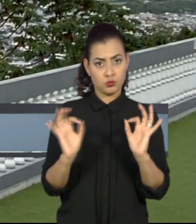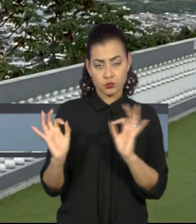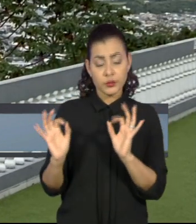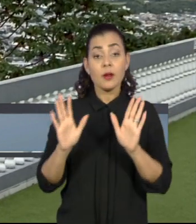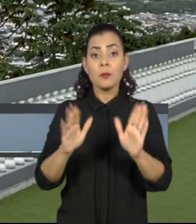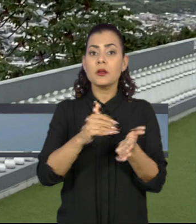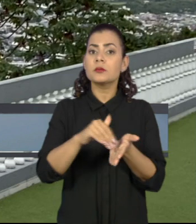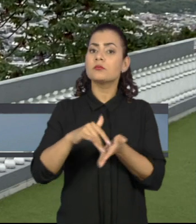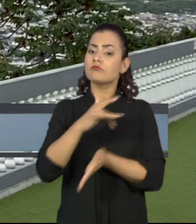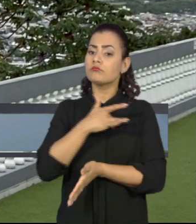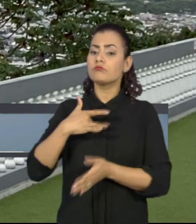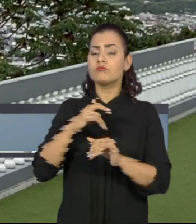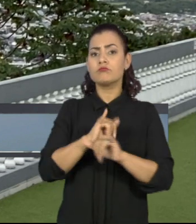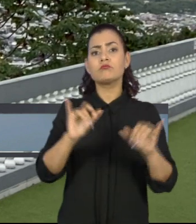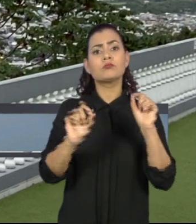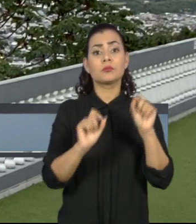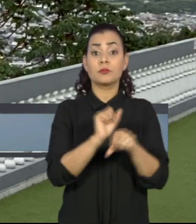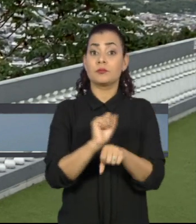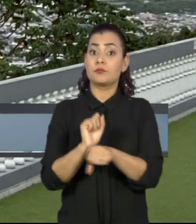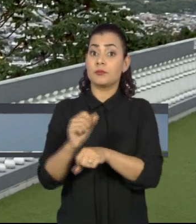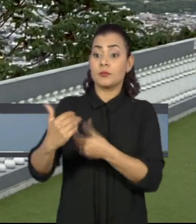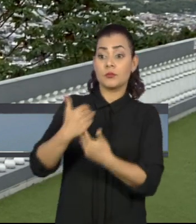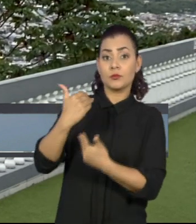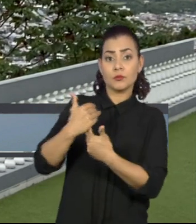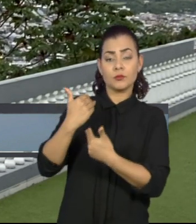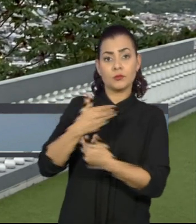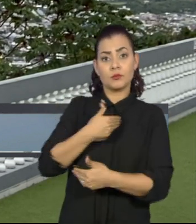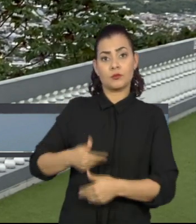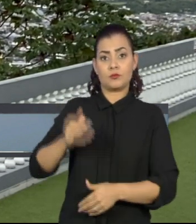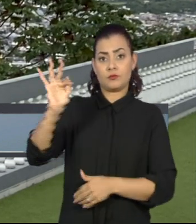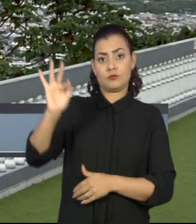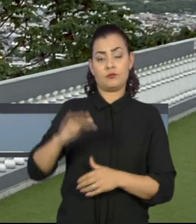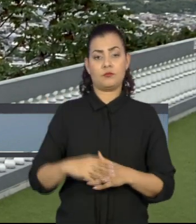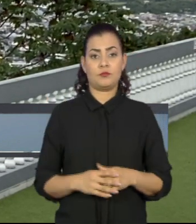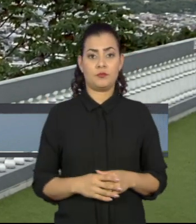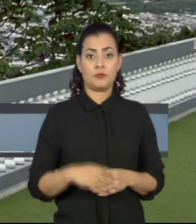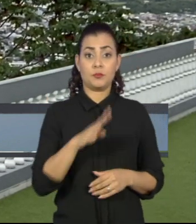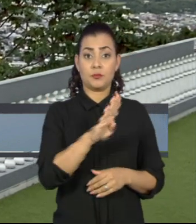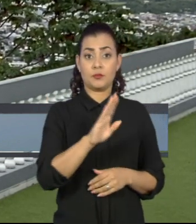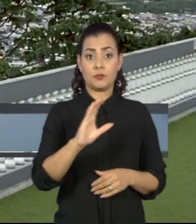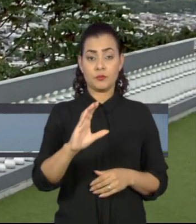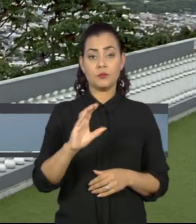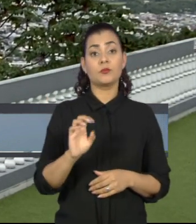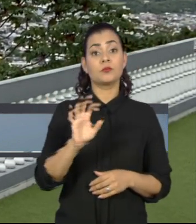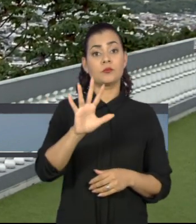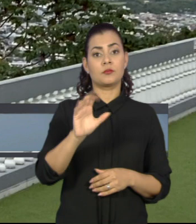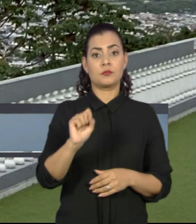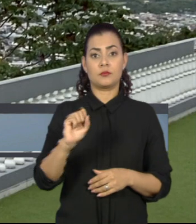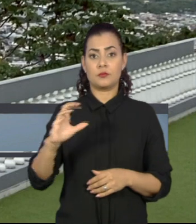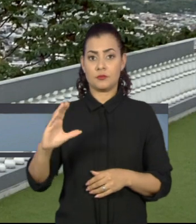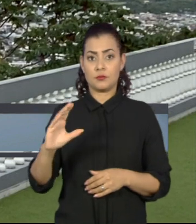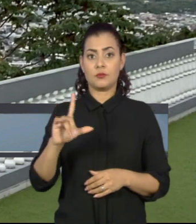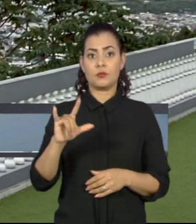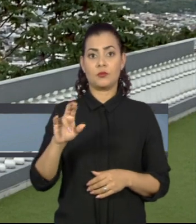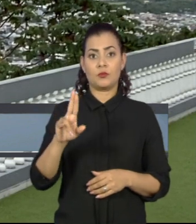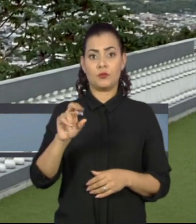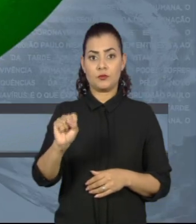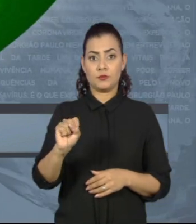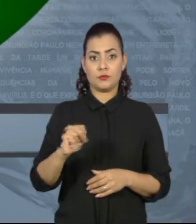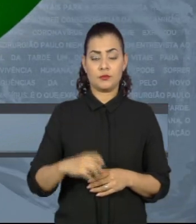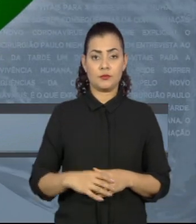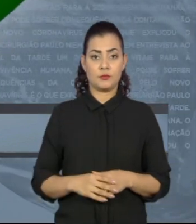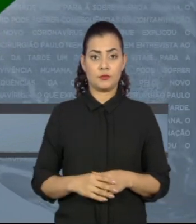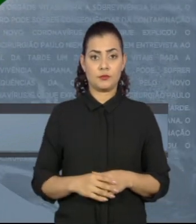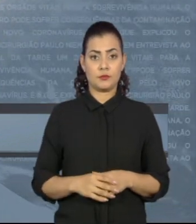Secretaria de Saúde disse que vai esperar as orientações do governo federal. De Balneário Camboriú, Santa Catarina, Luiz Turati.